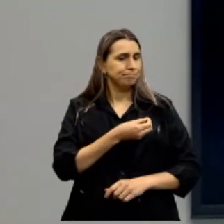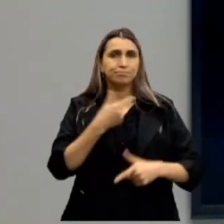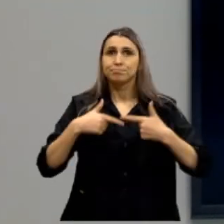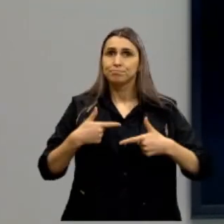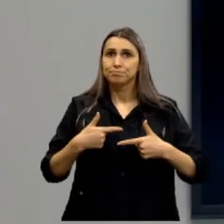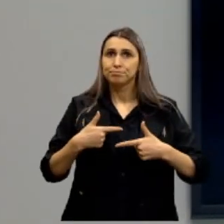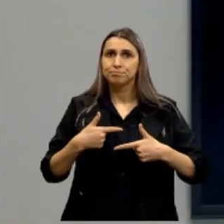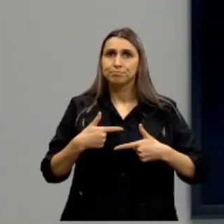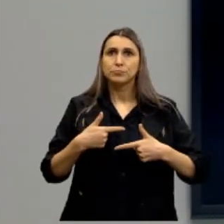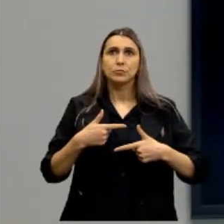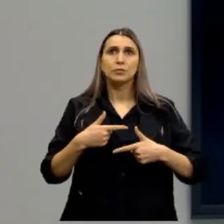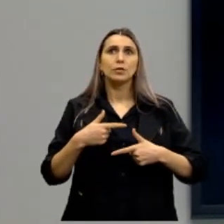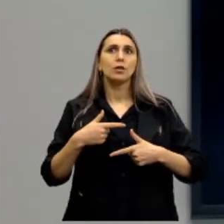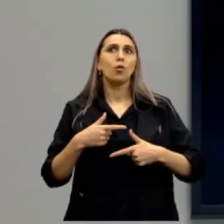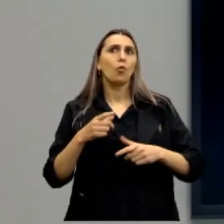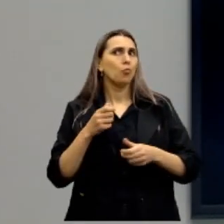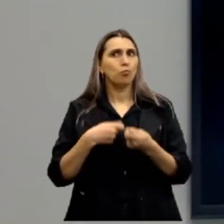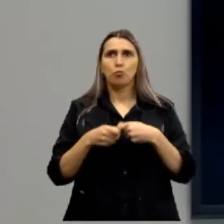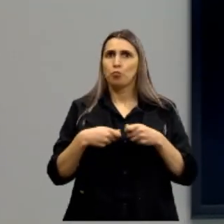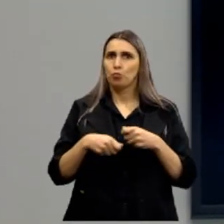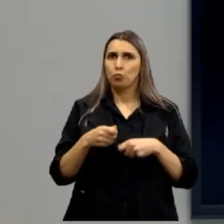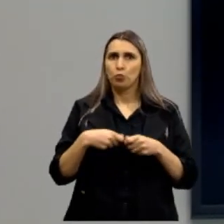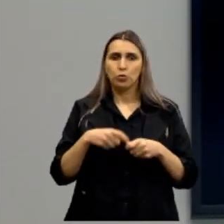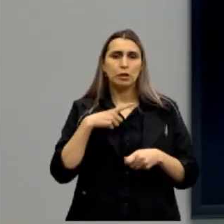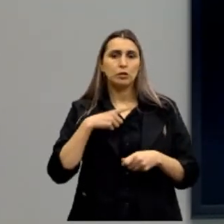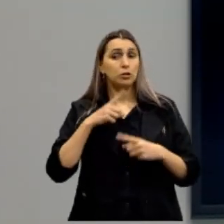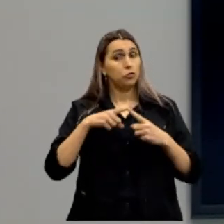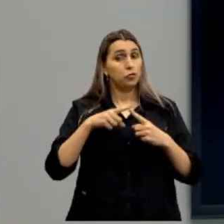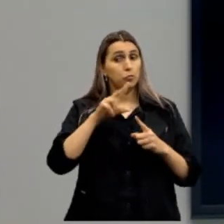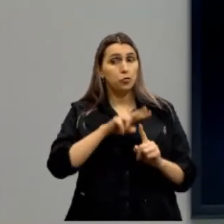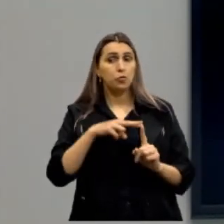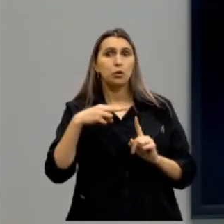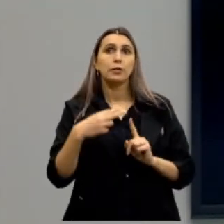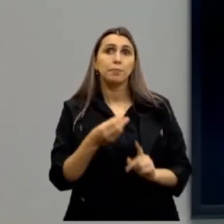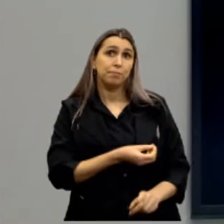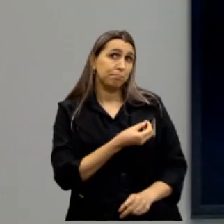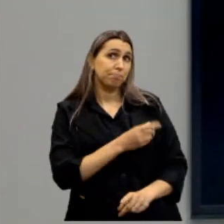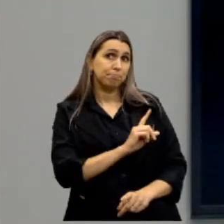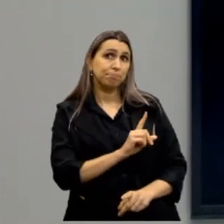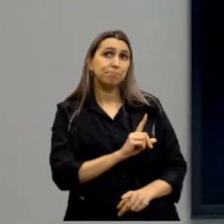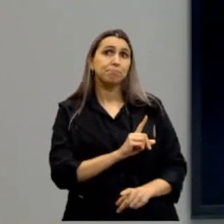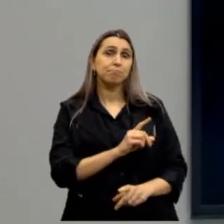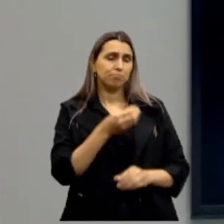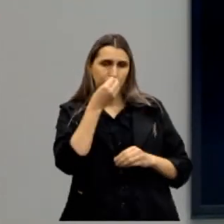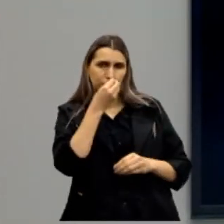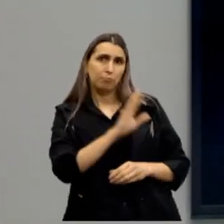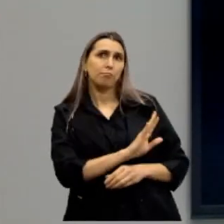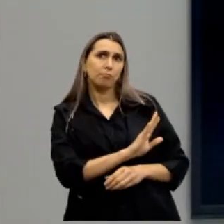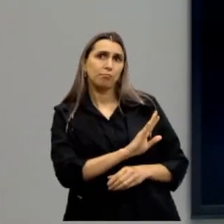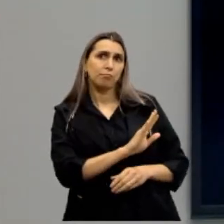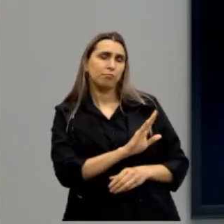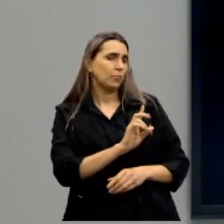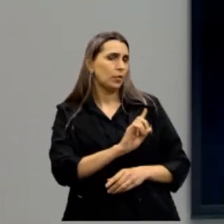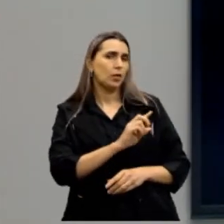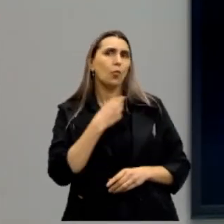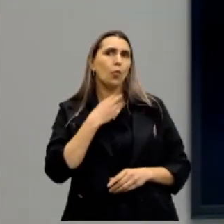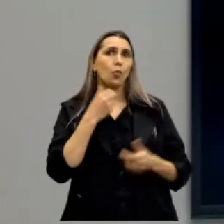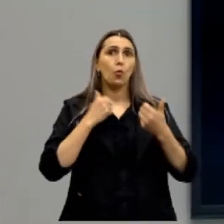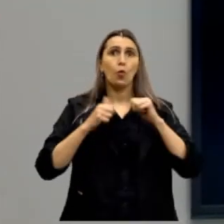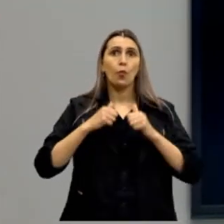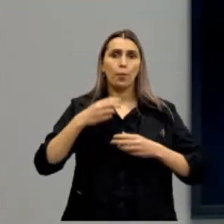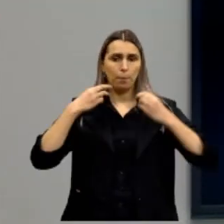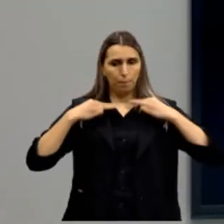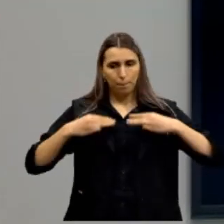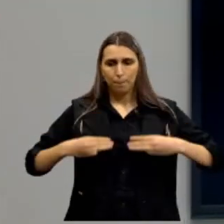trabalho trivial ou de negócios, esses tipos de visão, esse tipo de vida são desprezíveis e incompatíveis com as qualidades